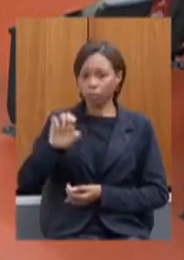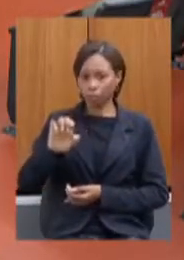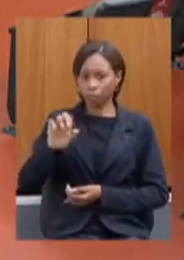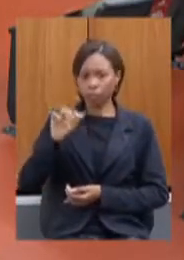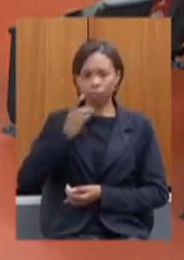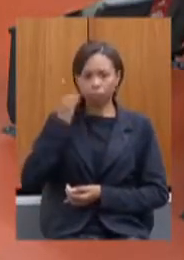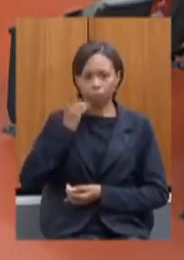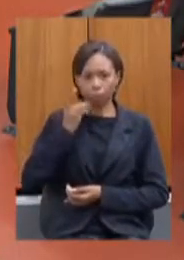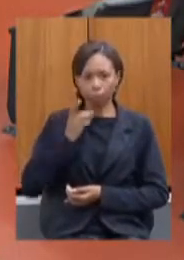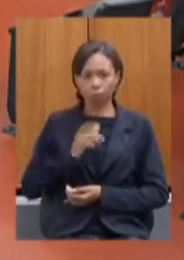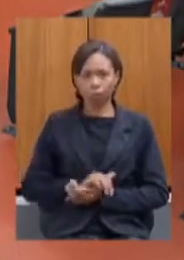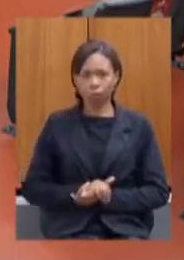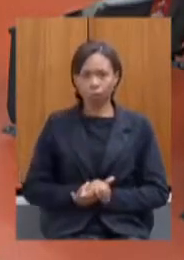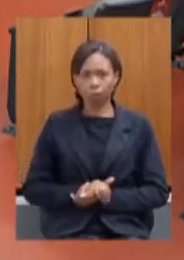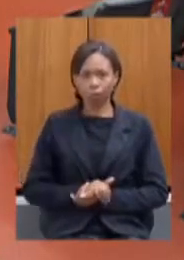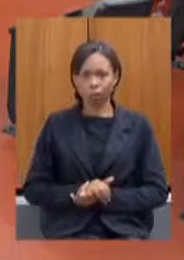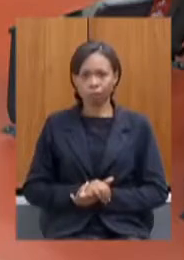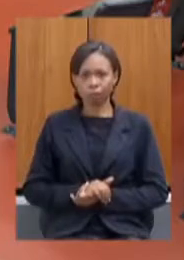desculpe deputada